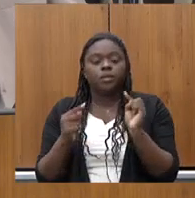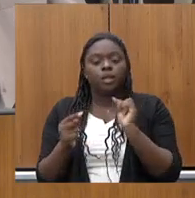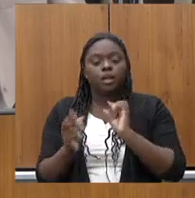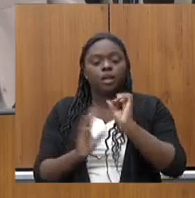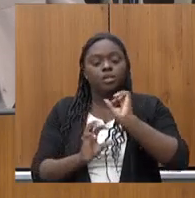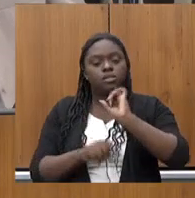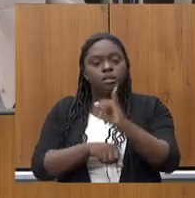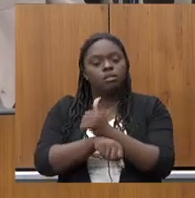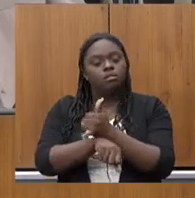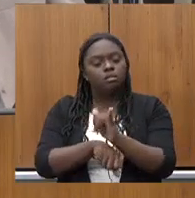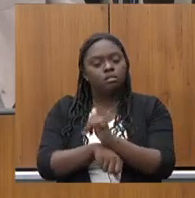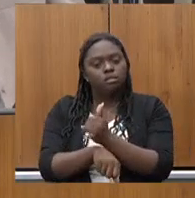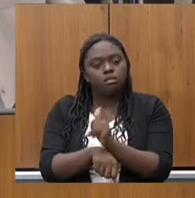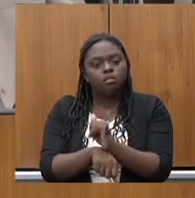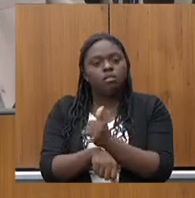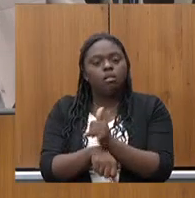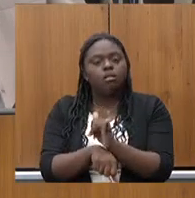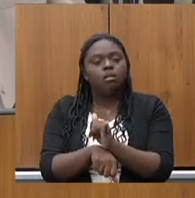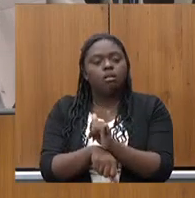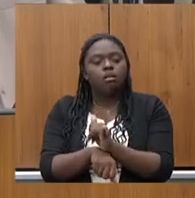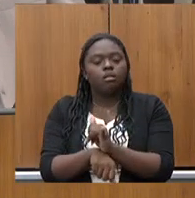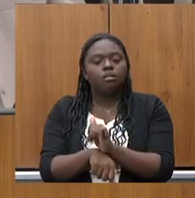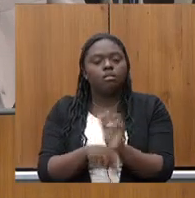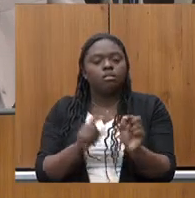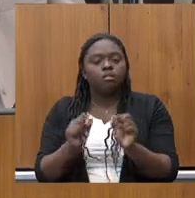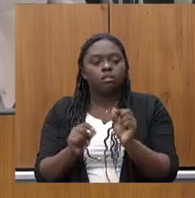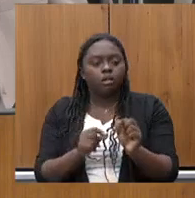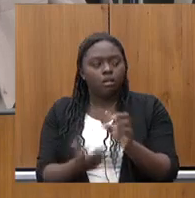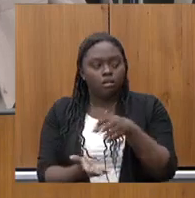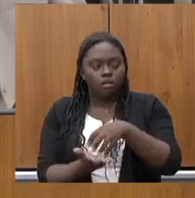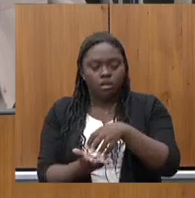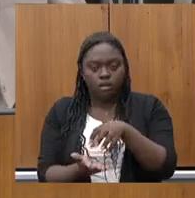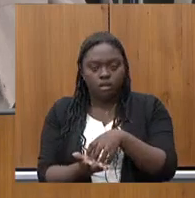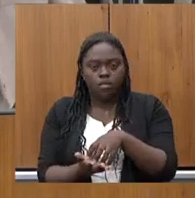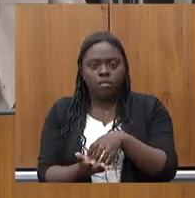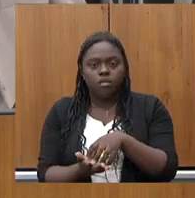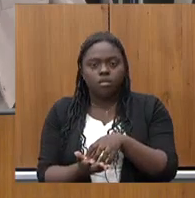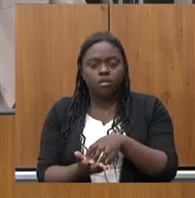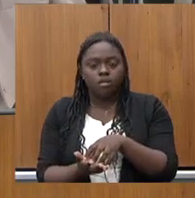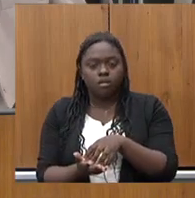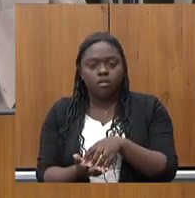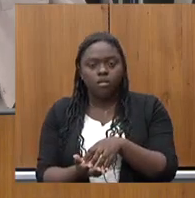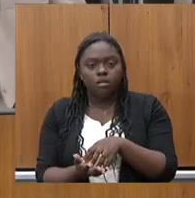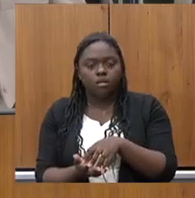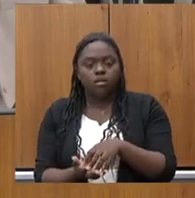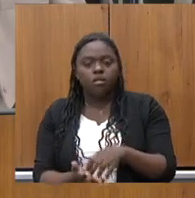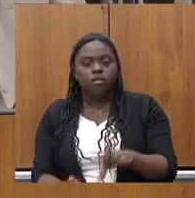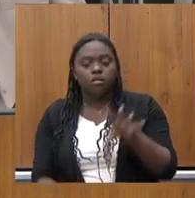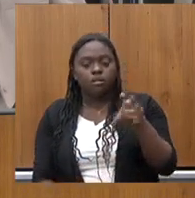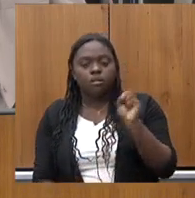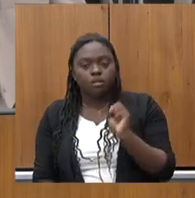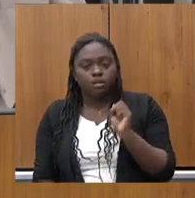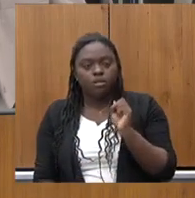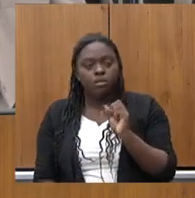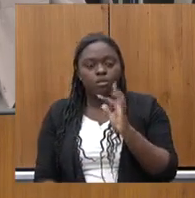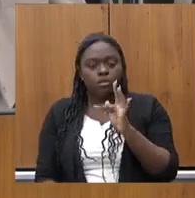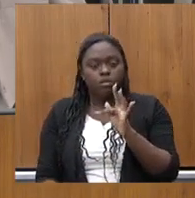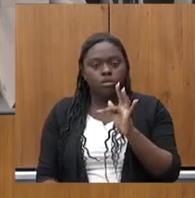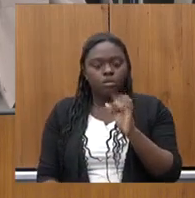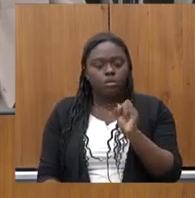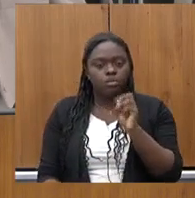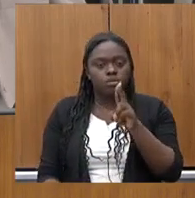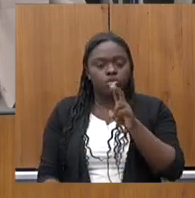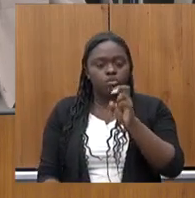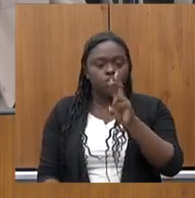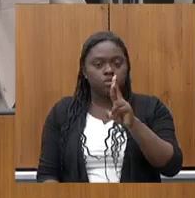este mecanismo da câmara que pegou o furto foi com o dinheiro da FAPENBIC também que é um